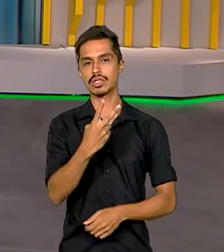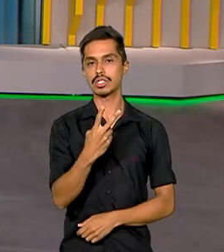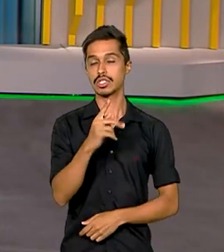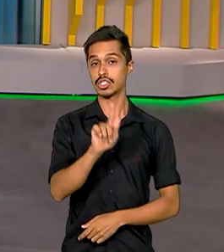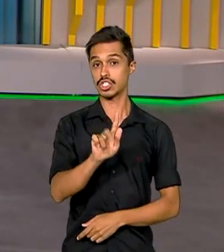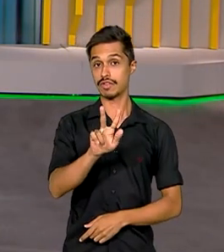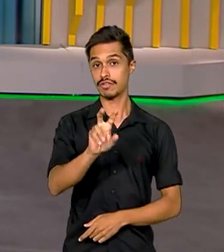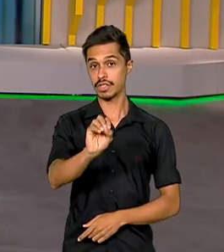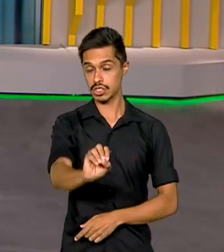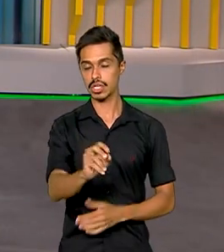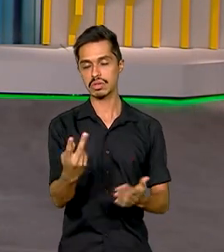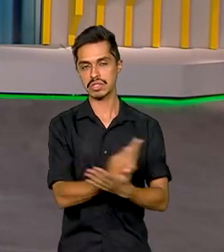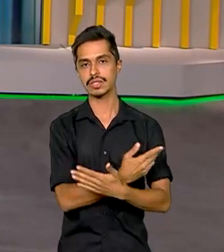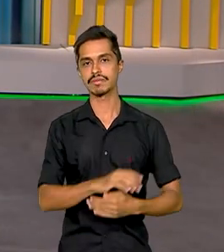Obrigado e uma ótima noite aí para você.